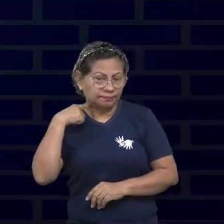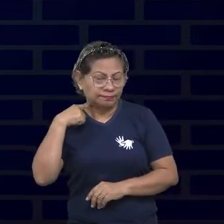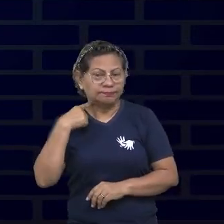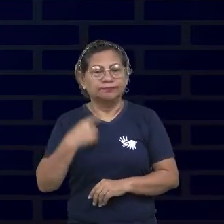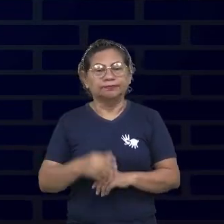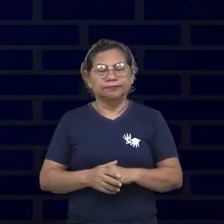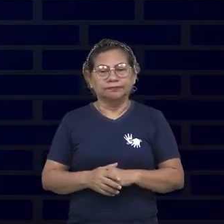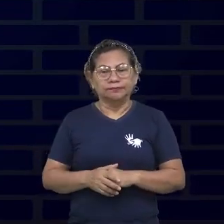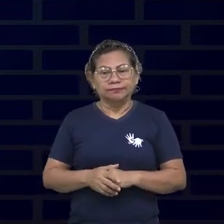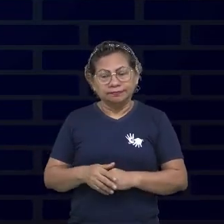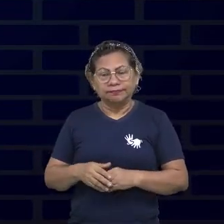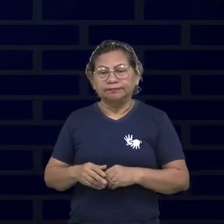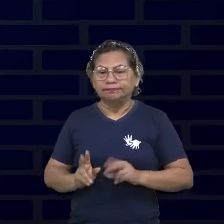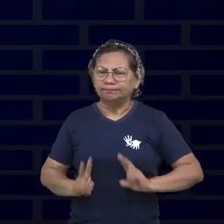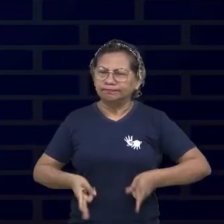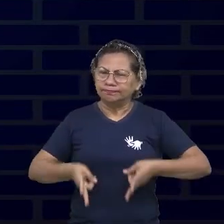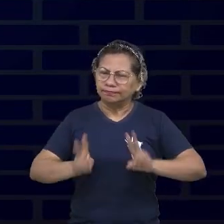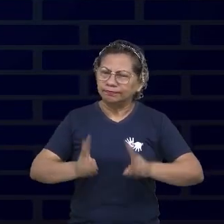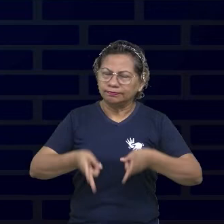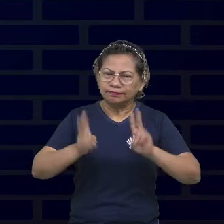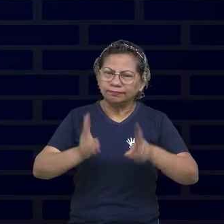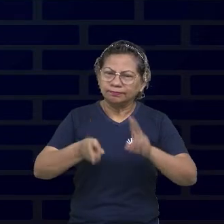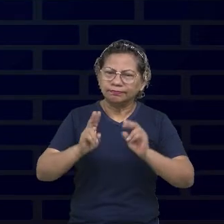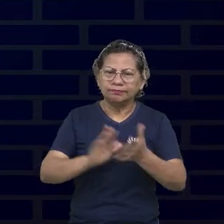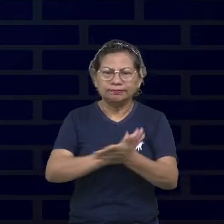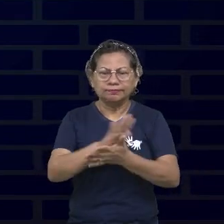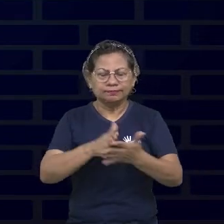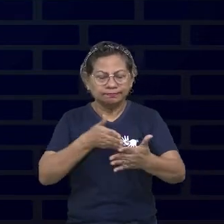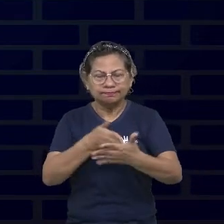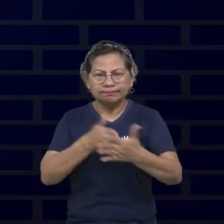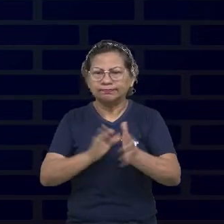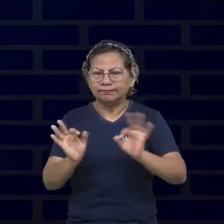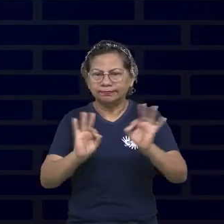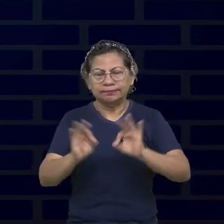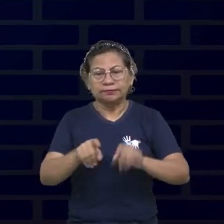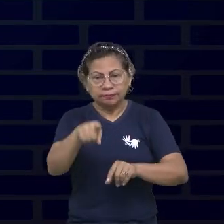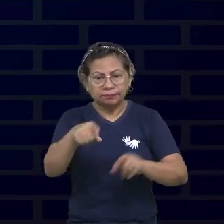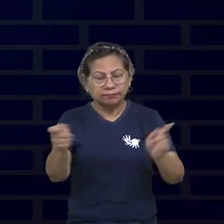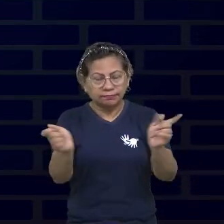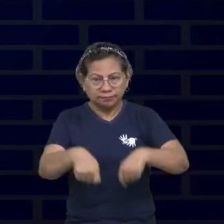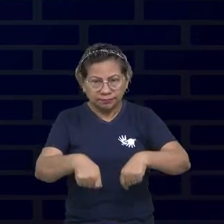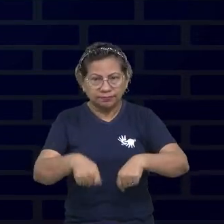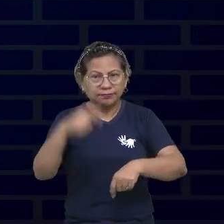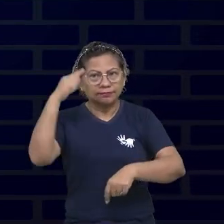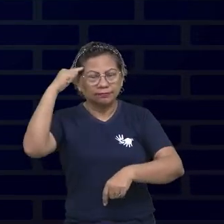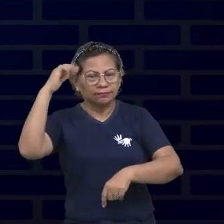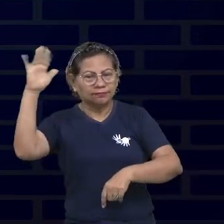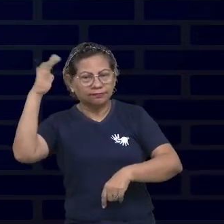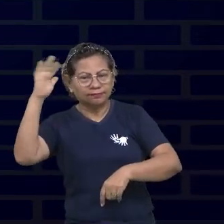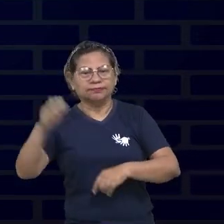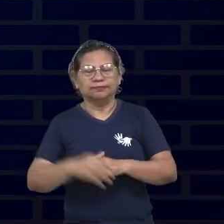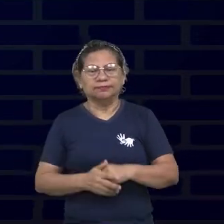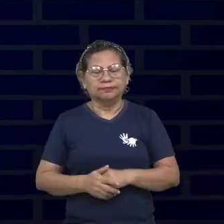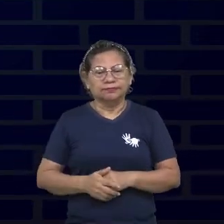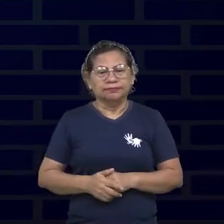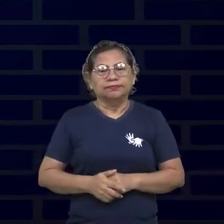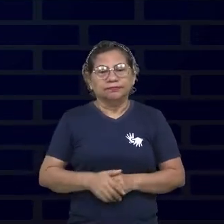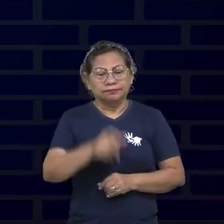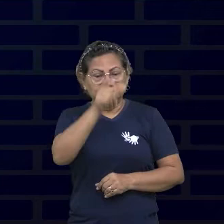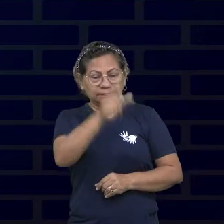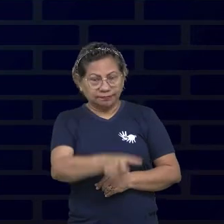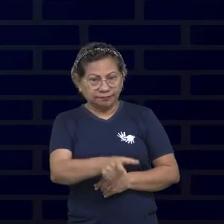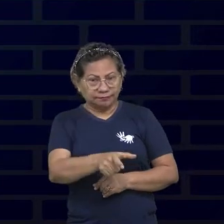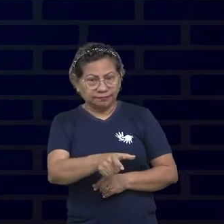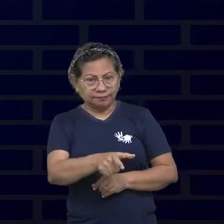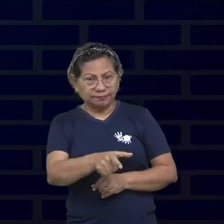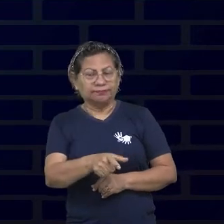Insista. Você é capaz de obter todos os seus sonhos. Eu tive um sonho de ser delegado de polícia. Ser